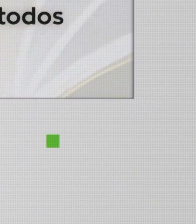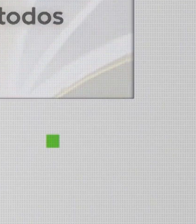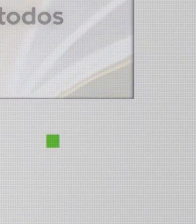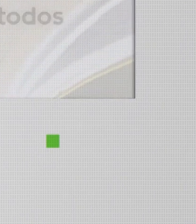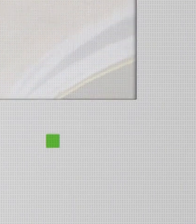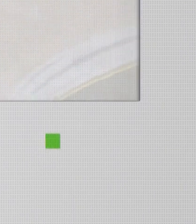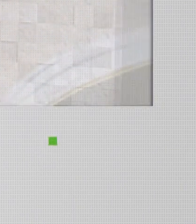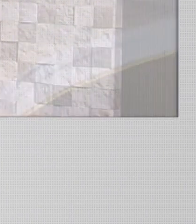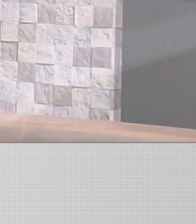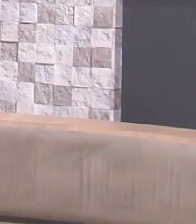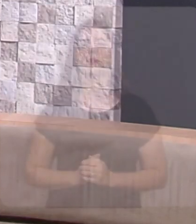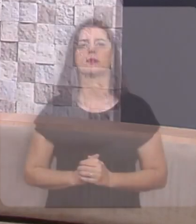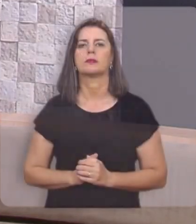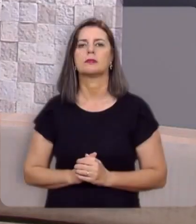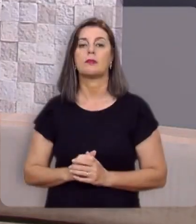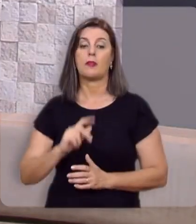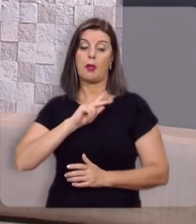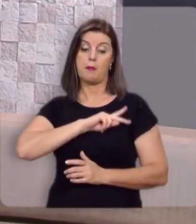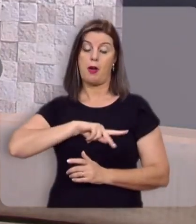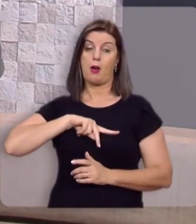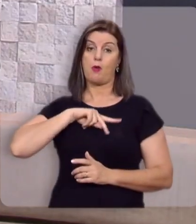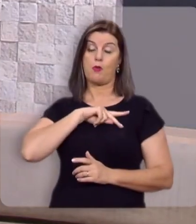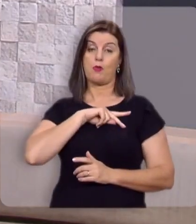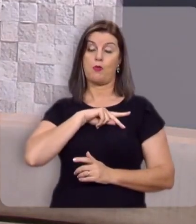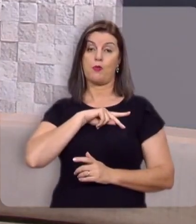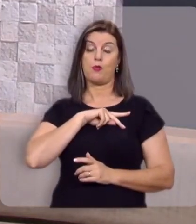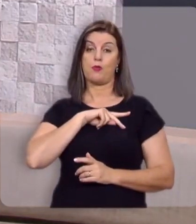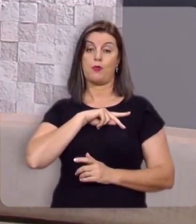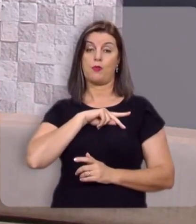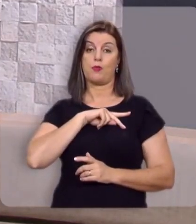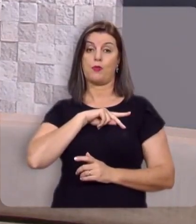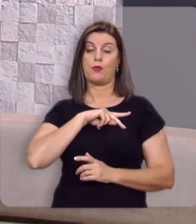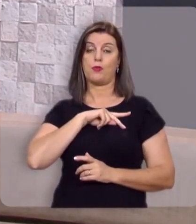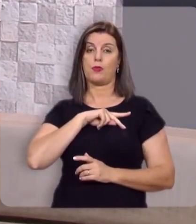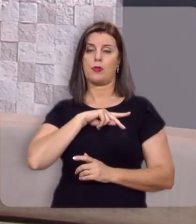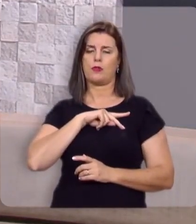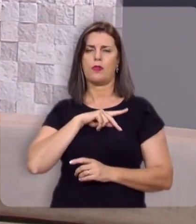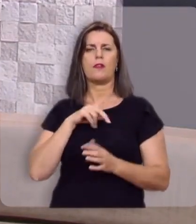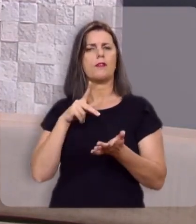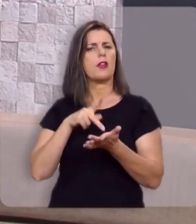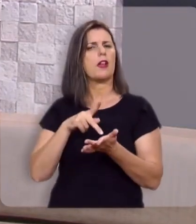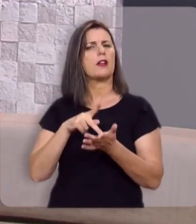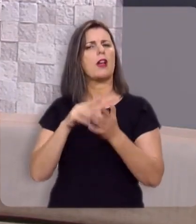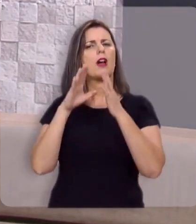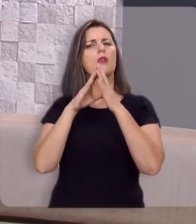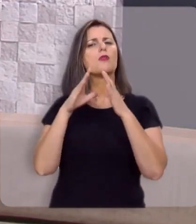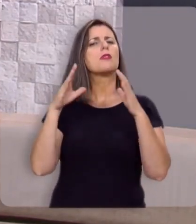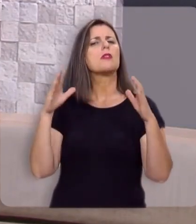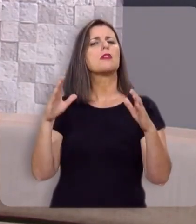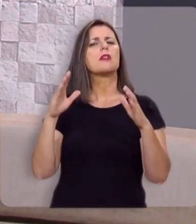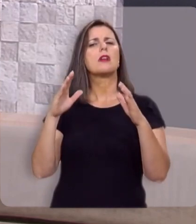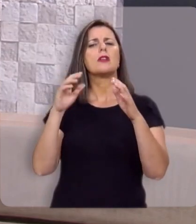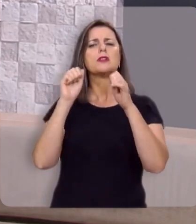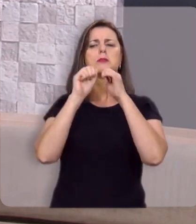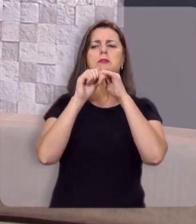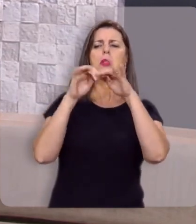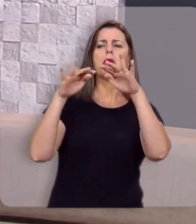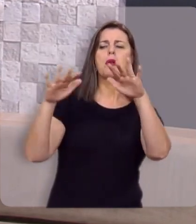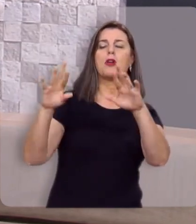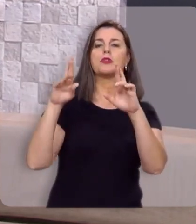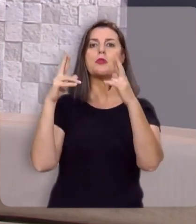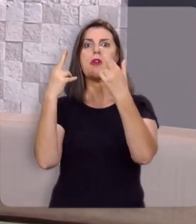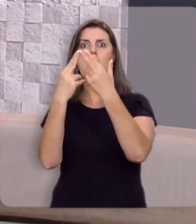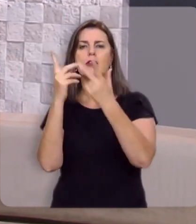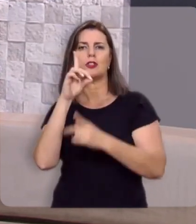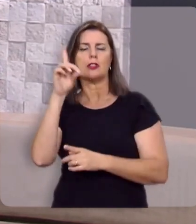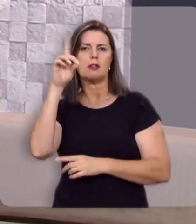O apóstolo Paulo foi certamente o grande desbravador do reino de Deus.